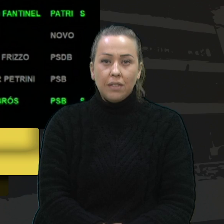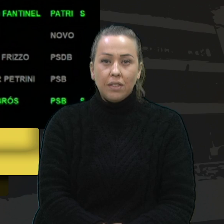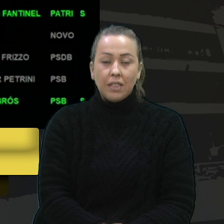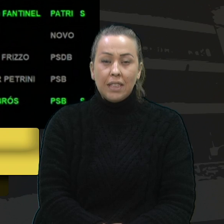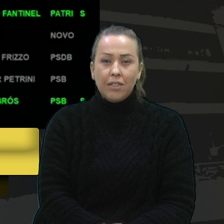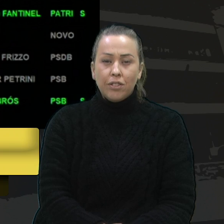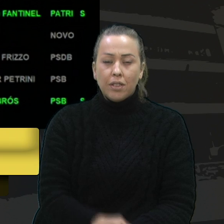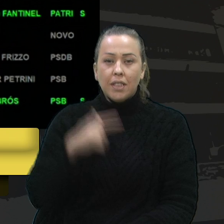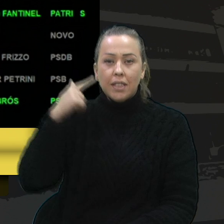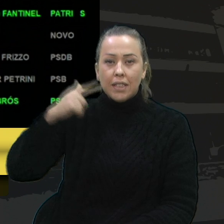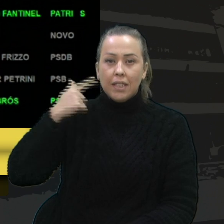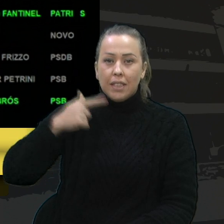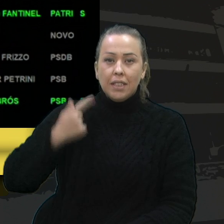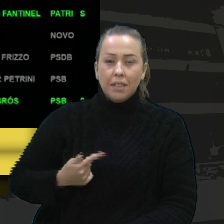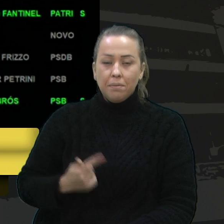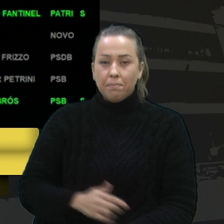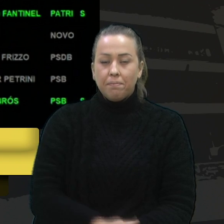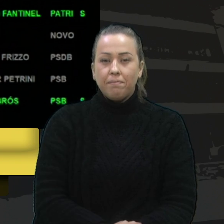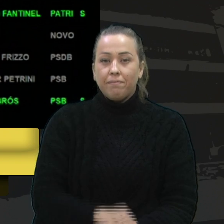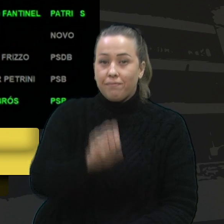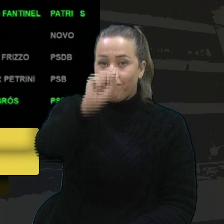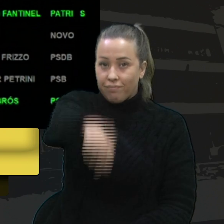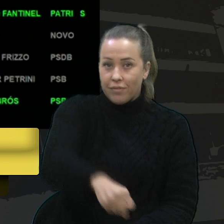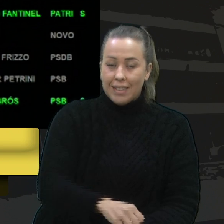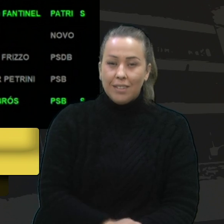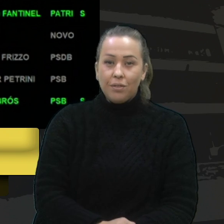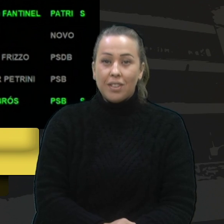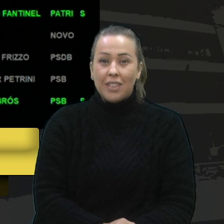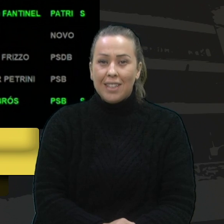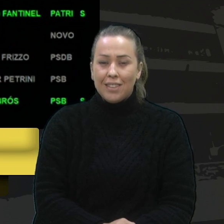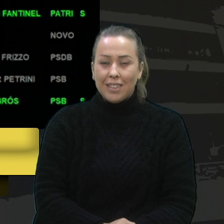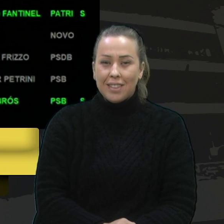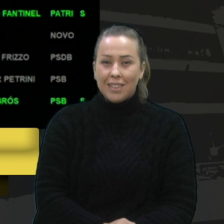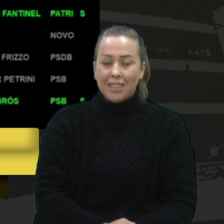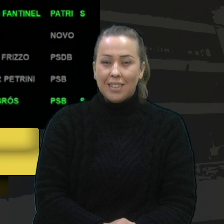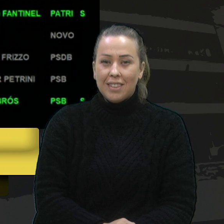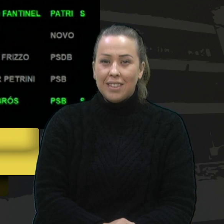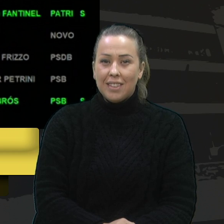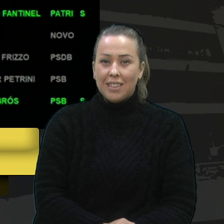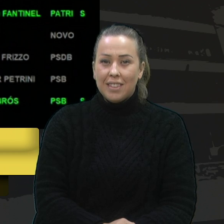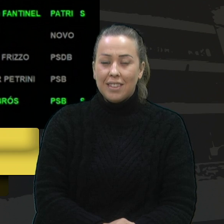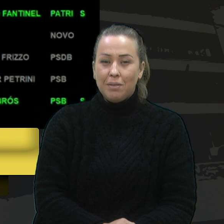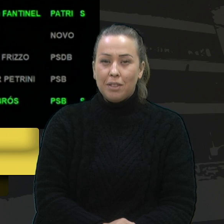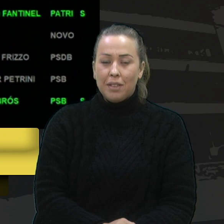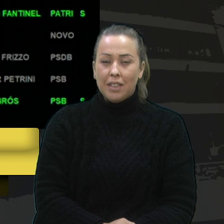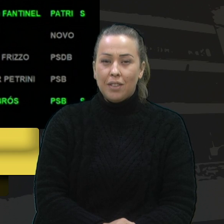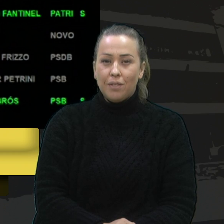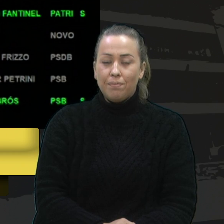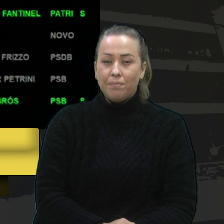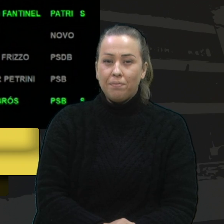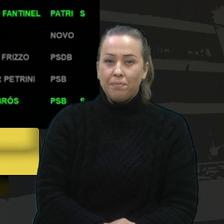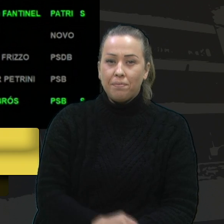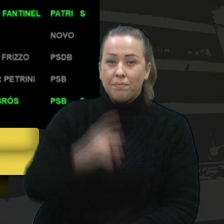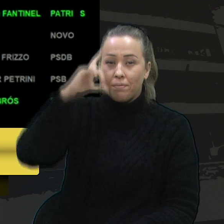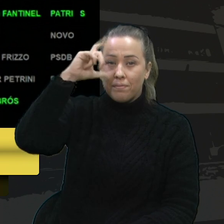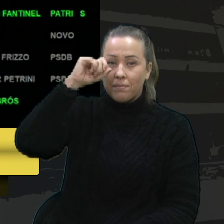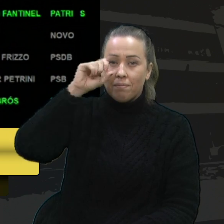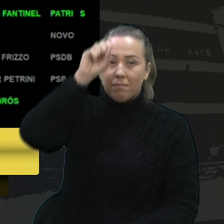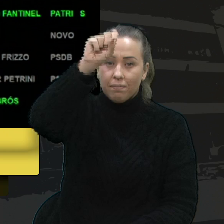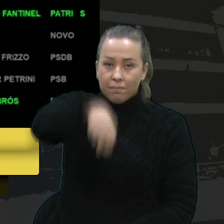Gladys? Voto sim, presidente. Sim. Vereador Skalko? Voto sim, presidente.